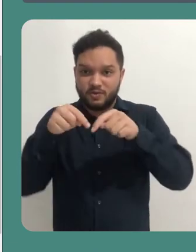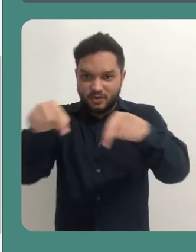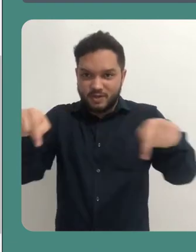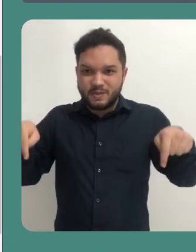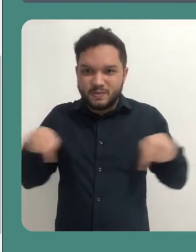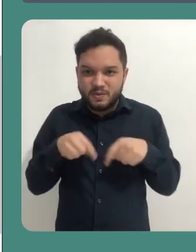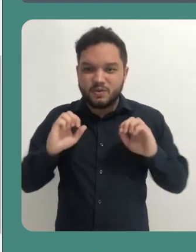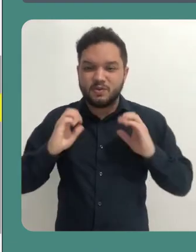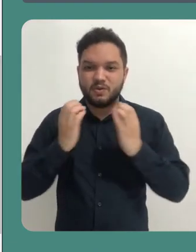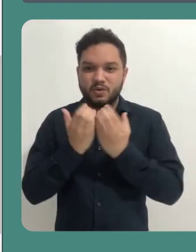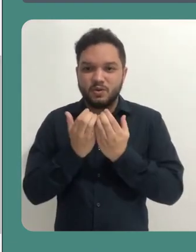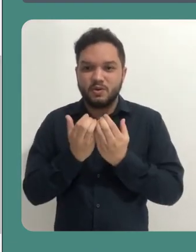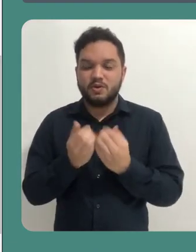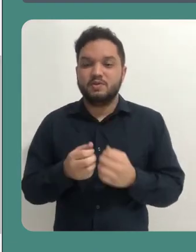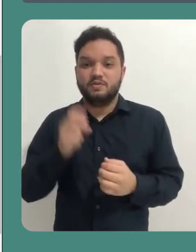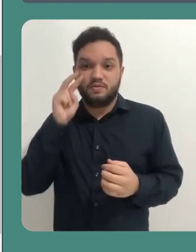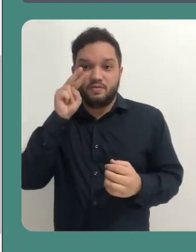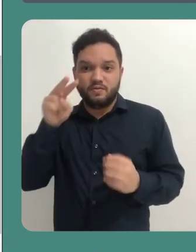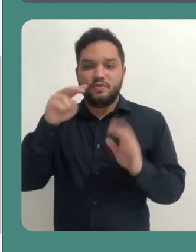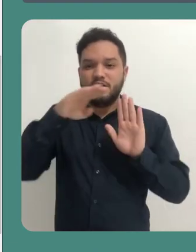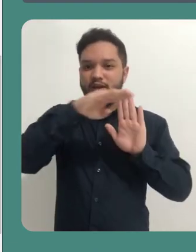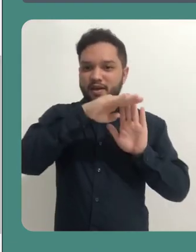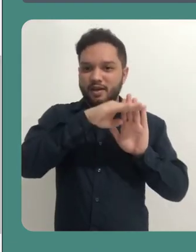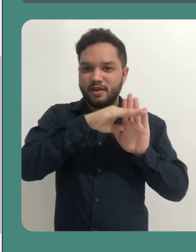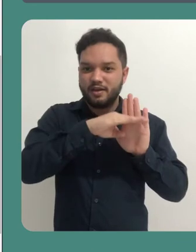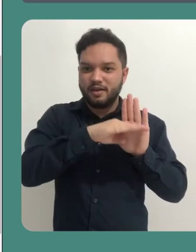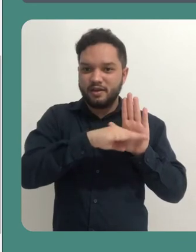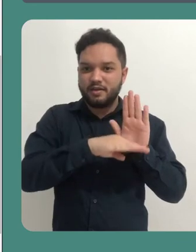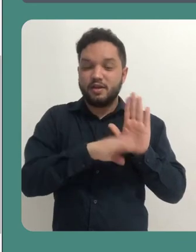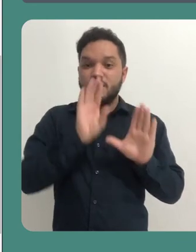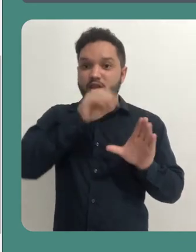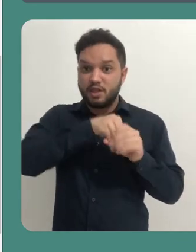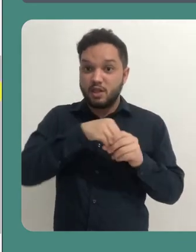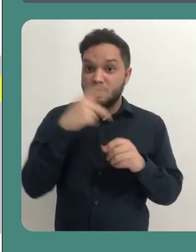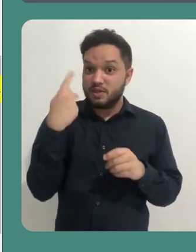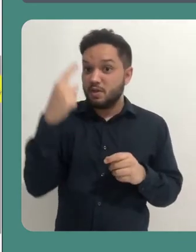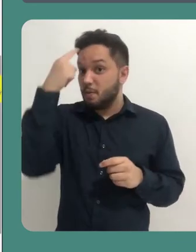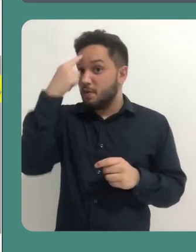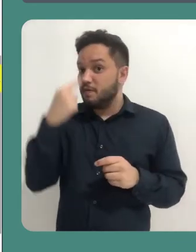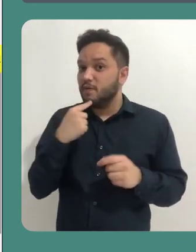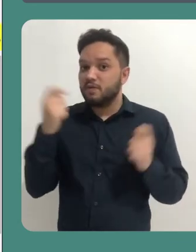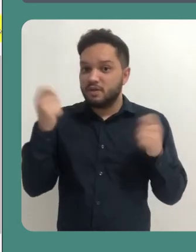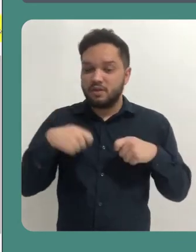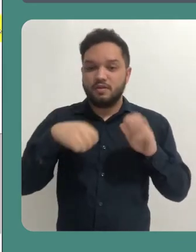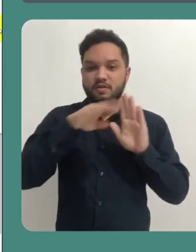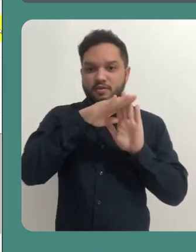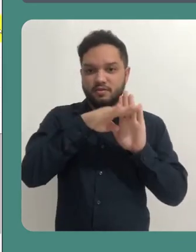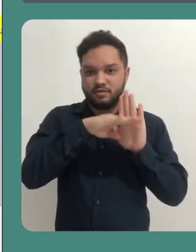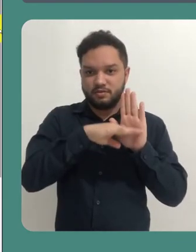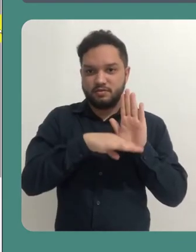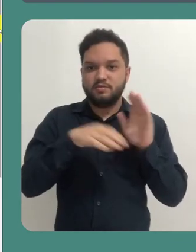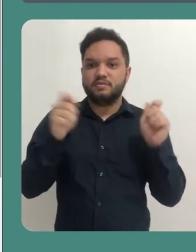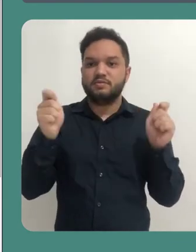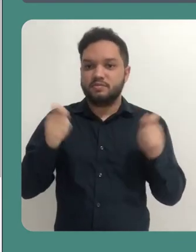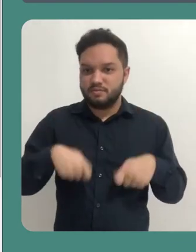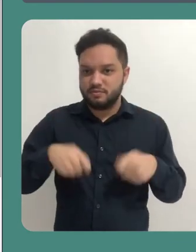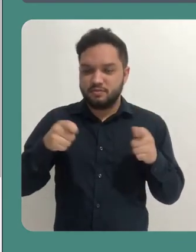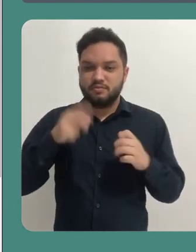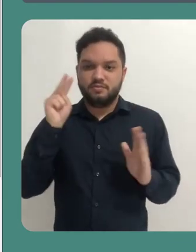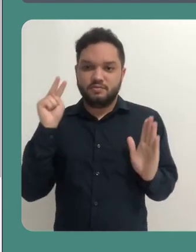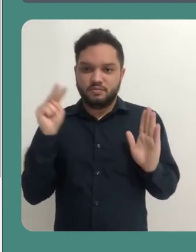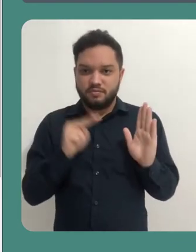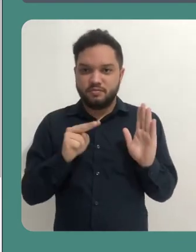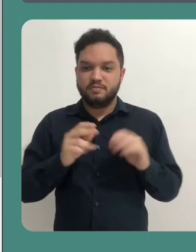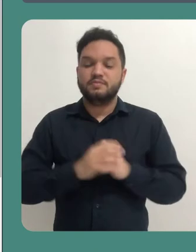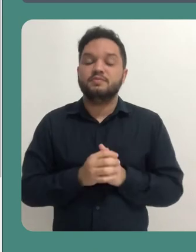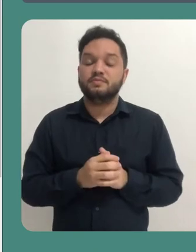criar esse espaço da sua comunidade, ele vai aparecer listado aqui para você, dentro do seu perfil, né? Ele